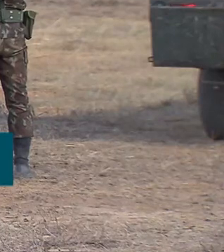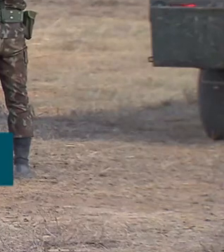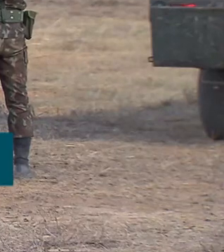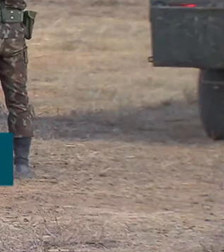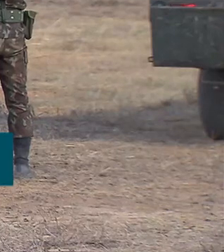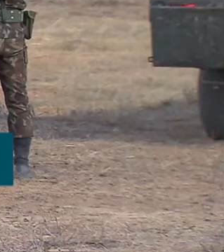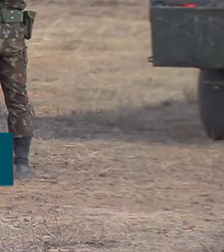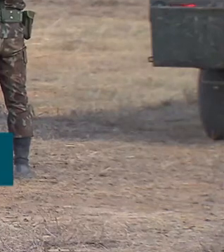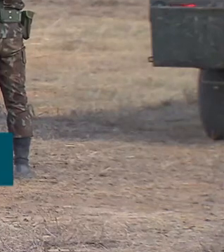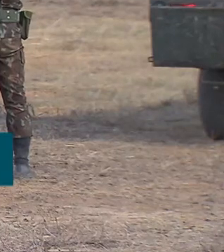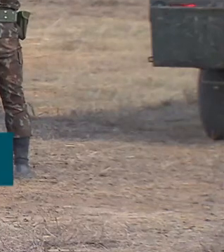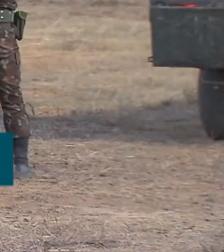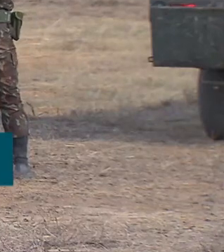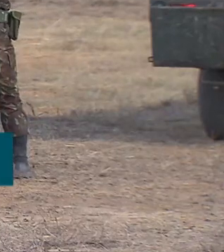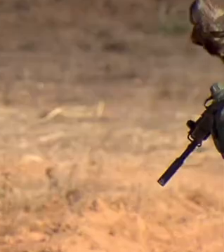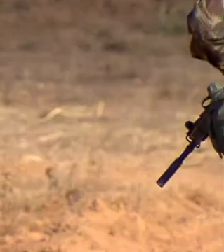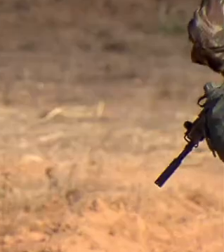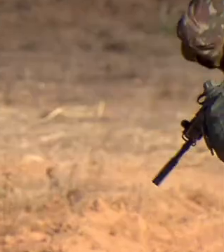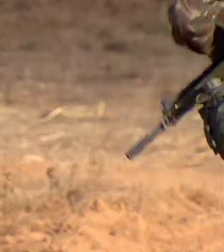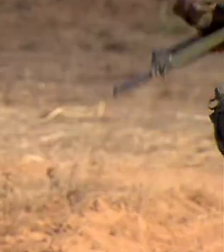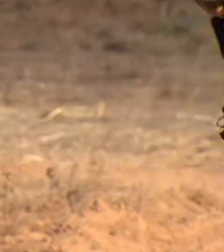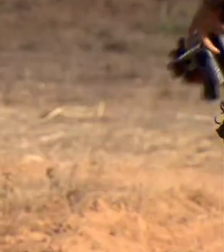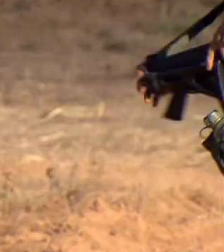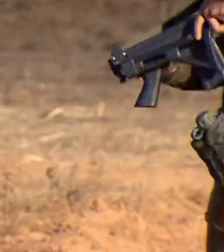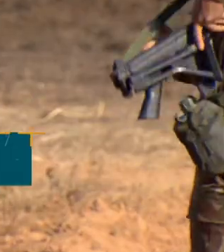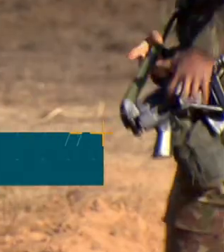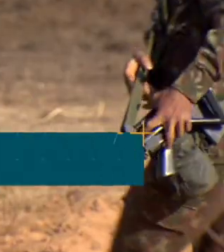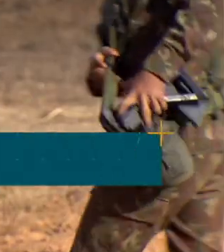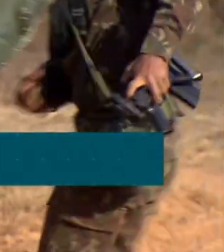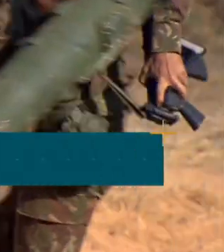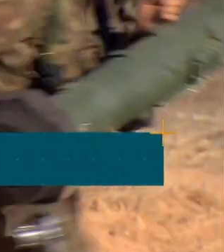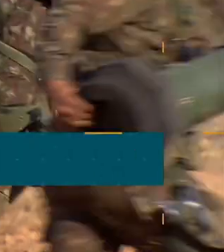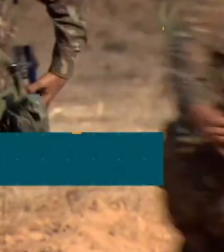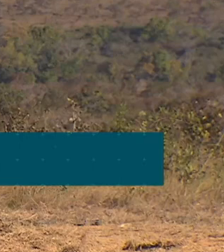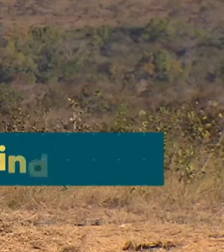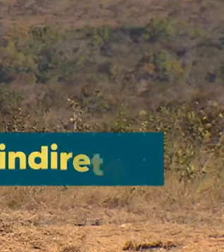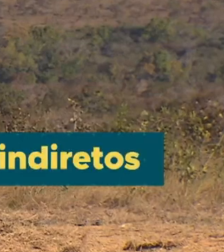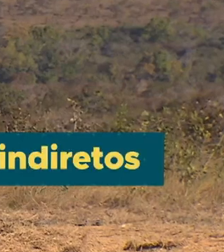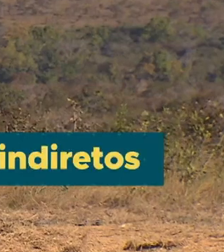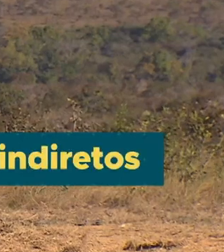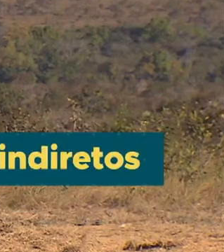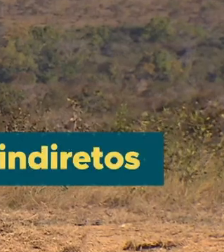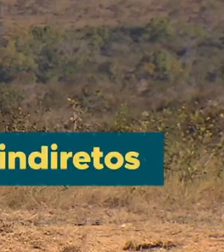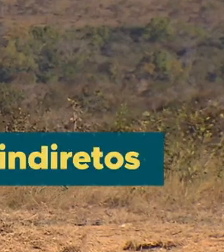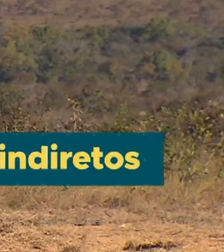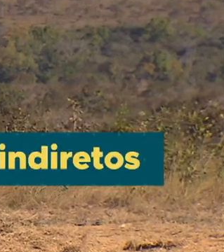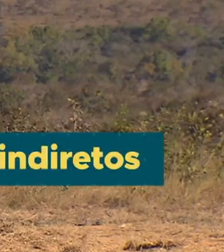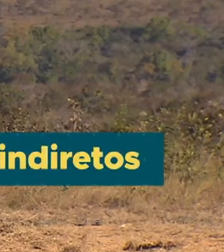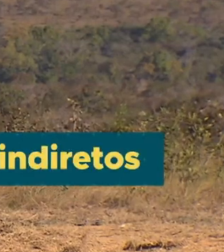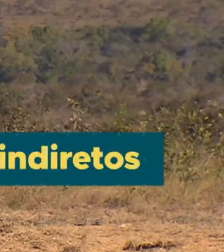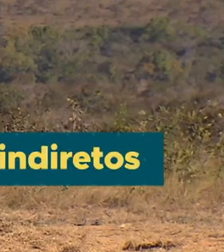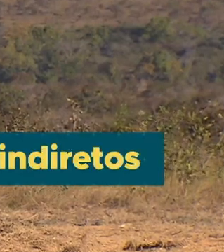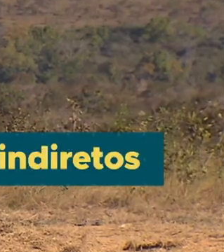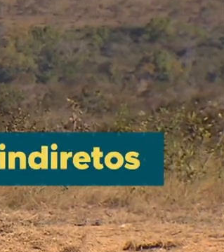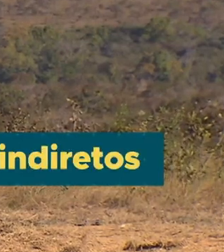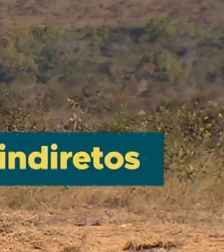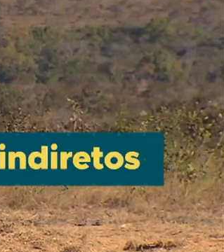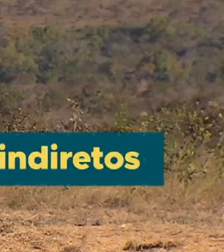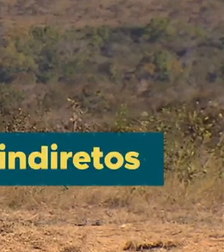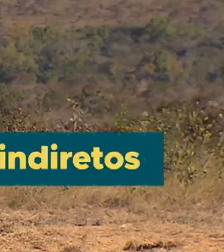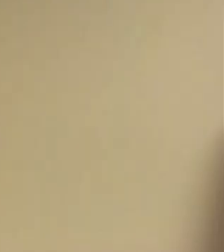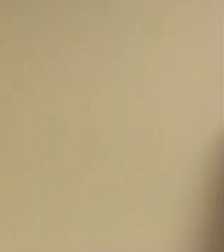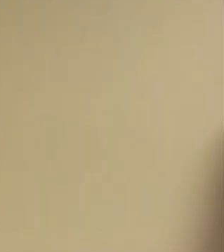especificamente da área de defesa, geram mais de 285 mil empregos diretos e 850 mil